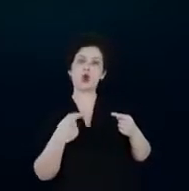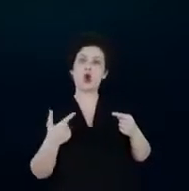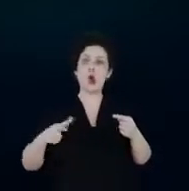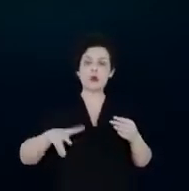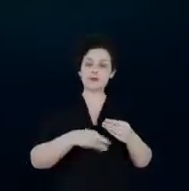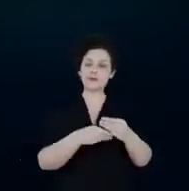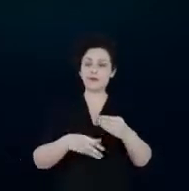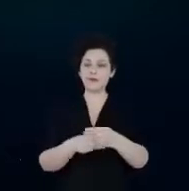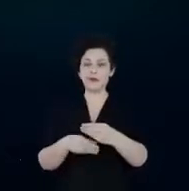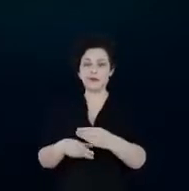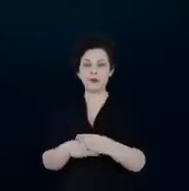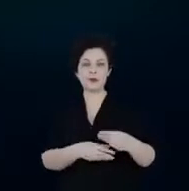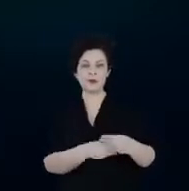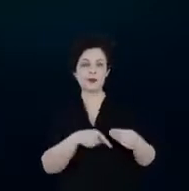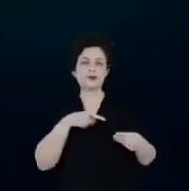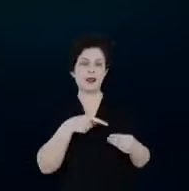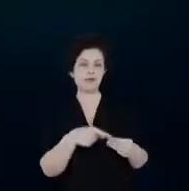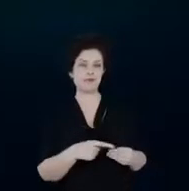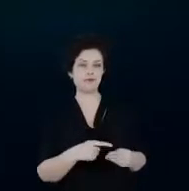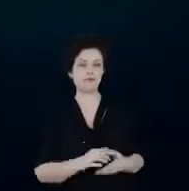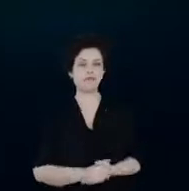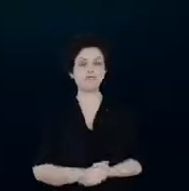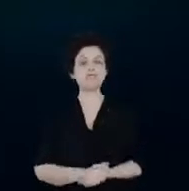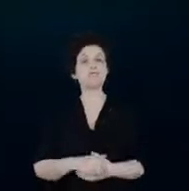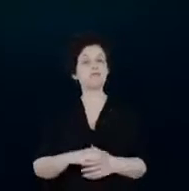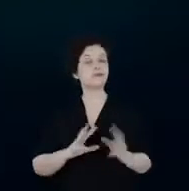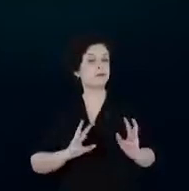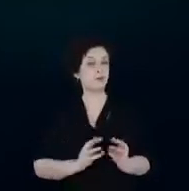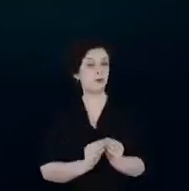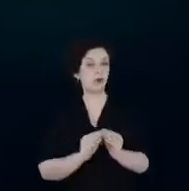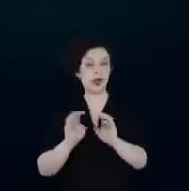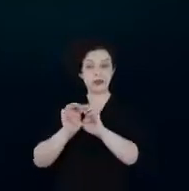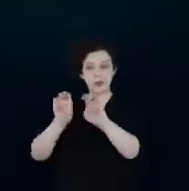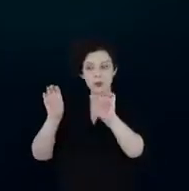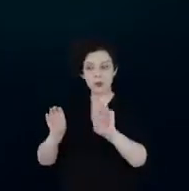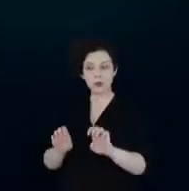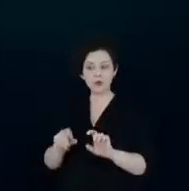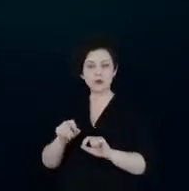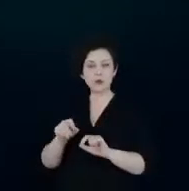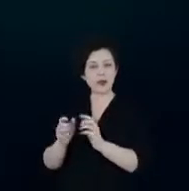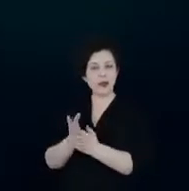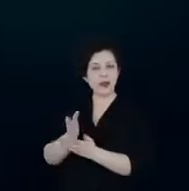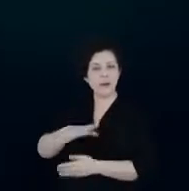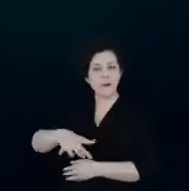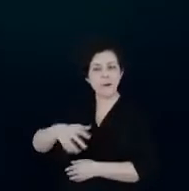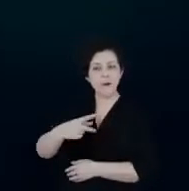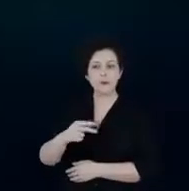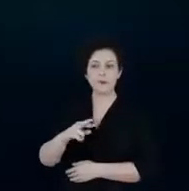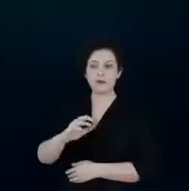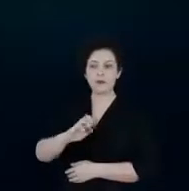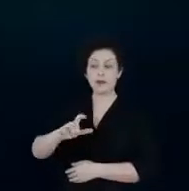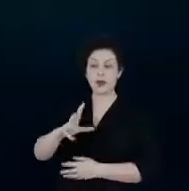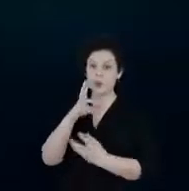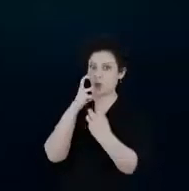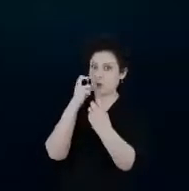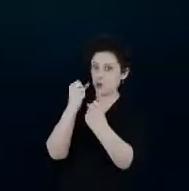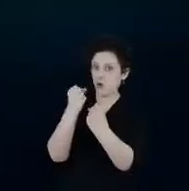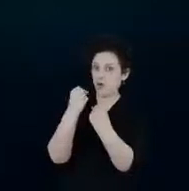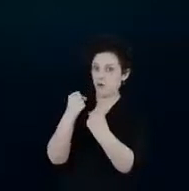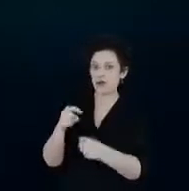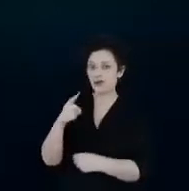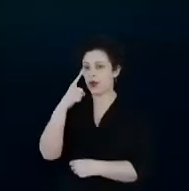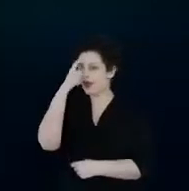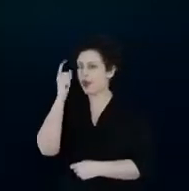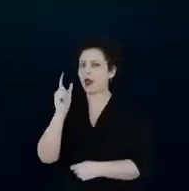E, basicamente, na questão dos projetos estruturantes, é uma vertente onde o Procel é muito forte. A ideia é